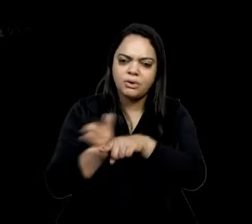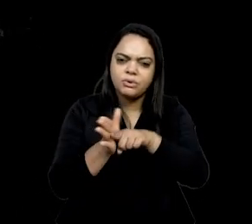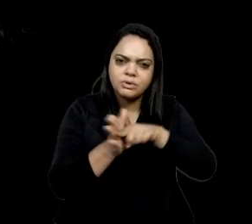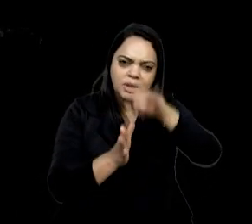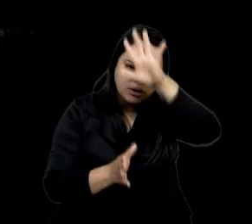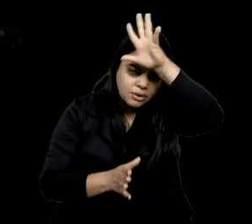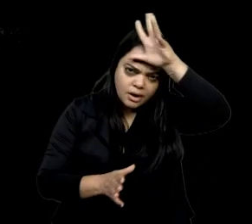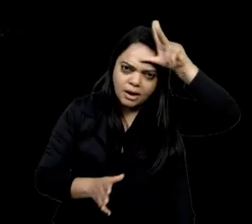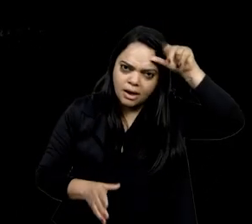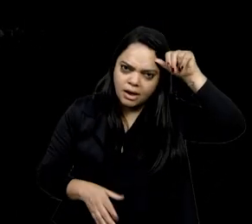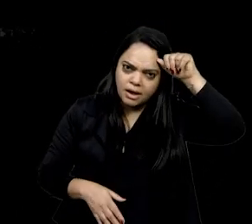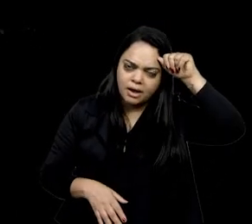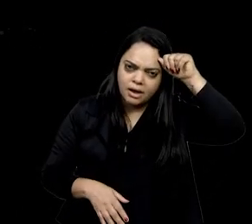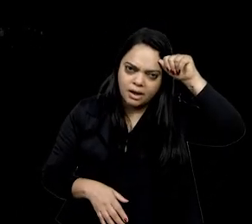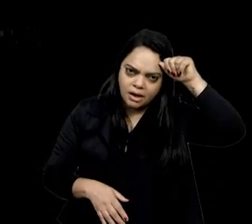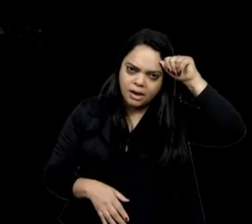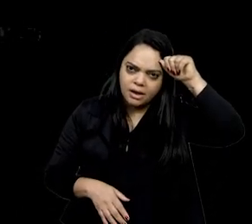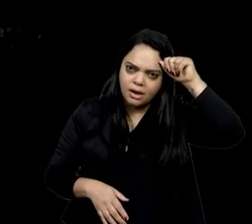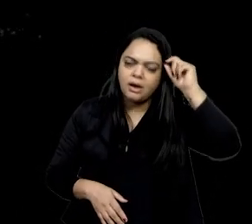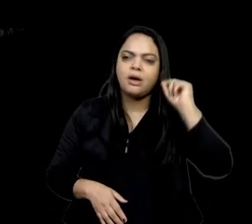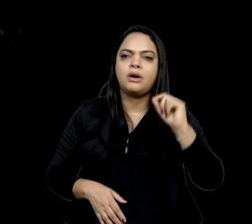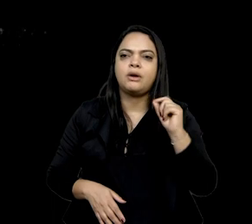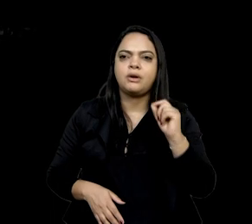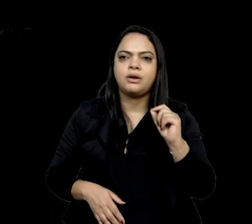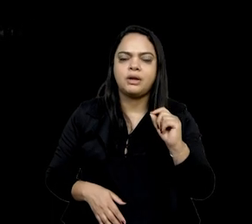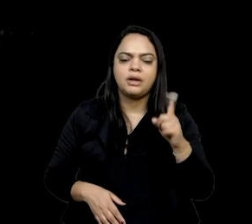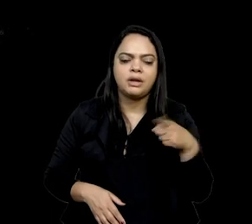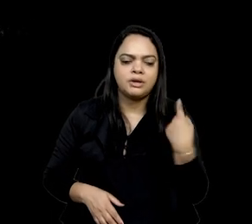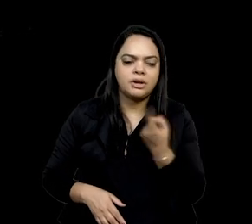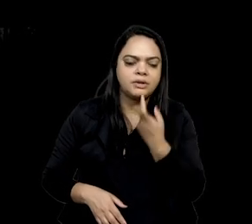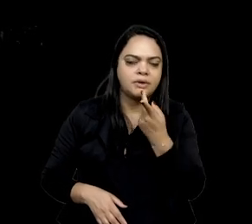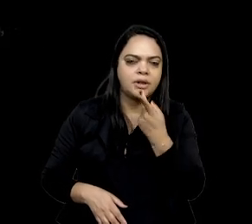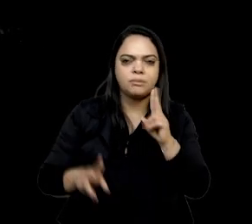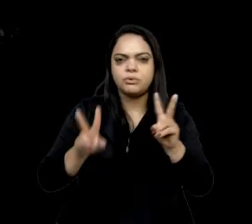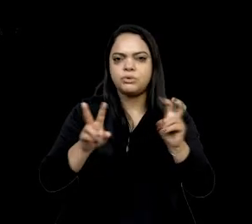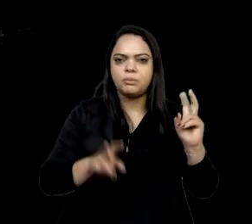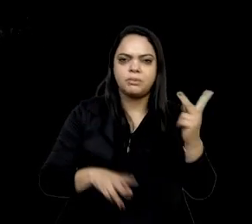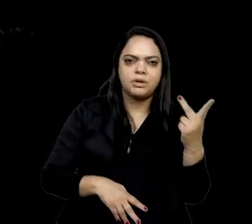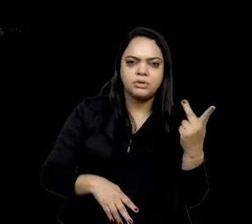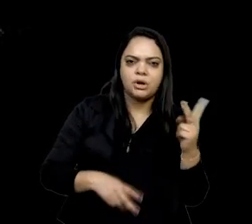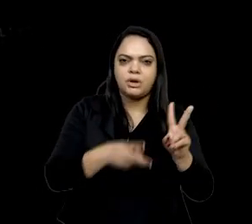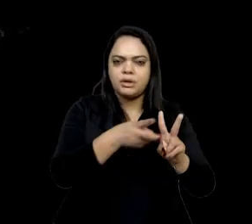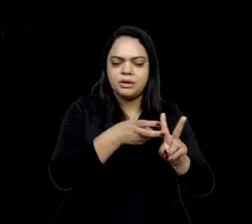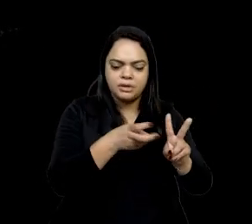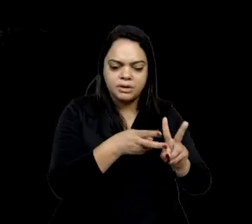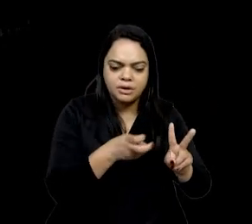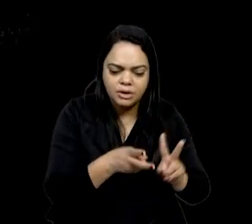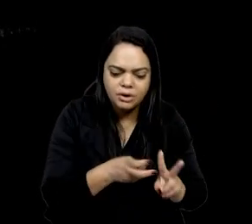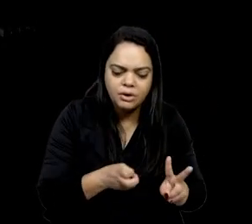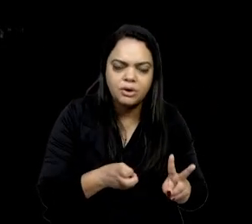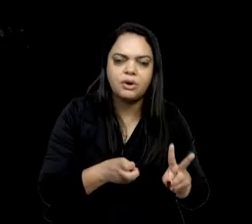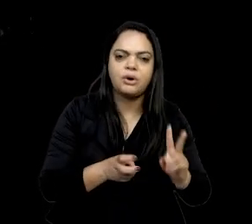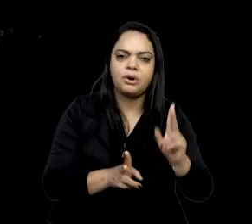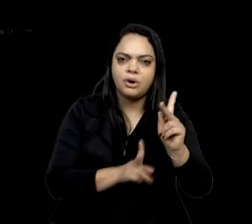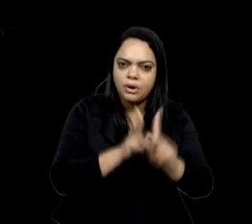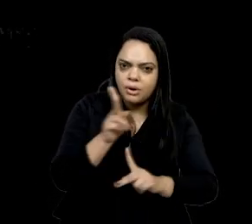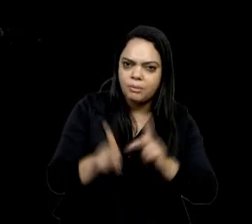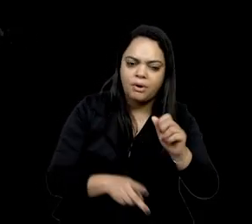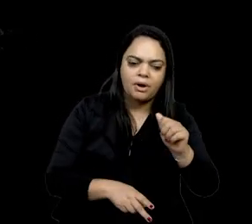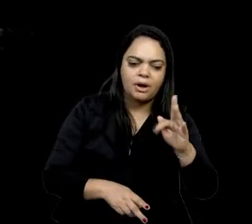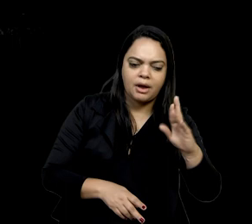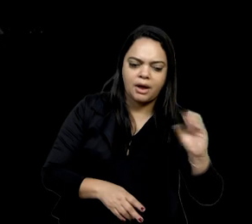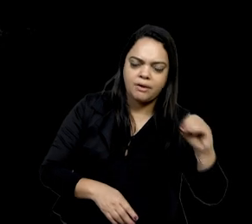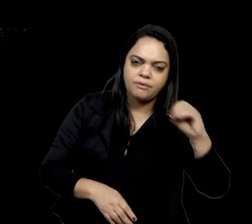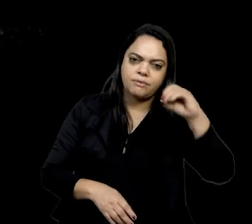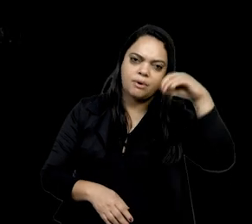que às vezes a gente fala de história indígena, a gente fala de história dos povos, dos afro-brasileiros, mas